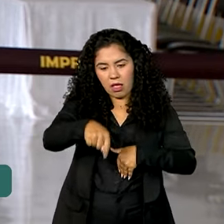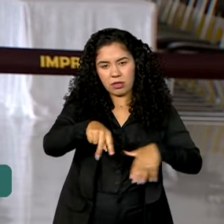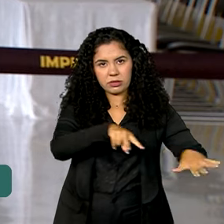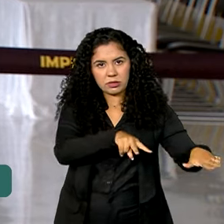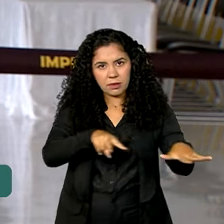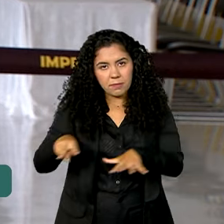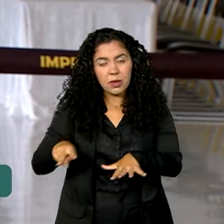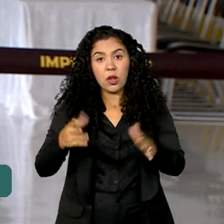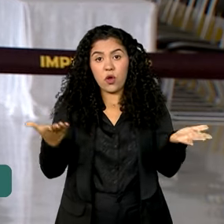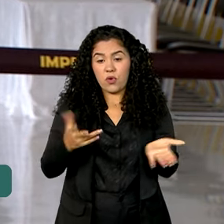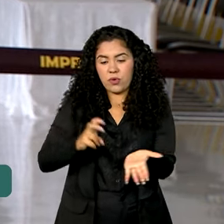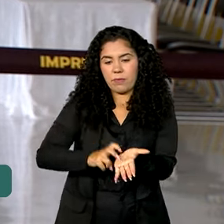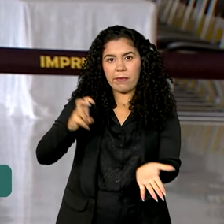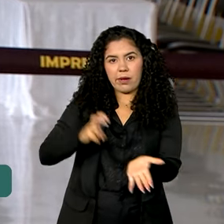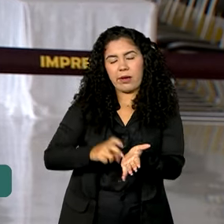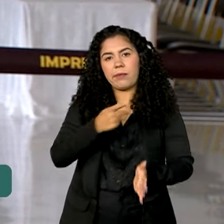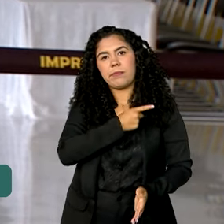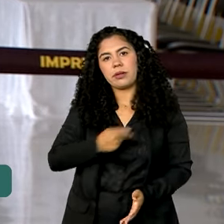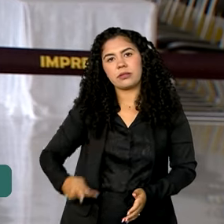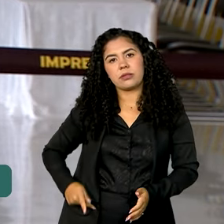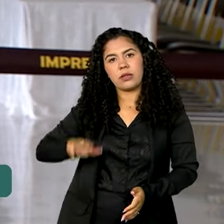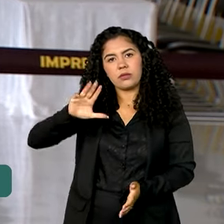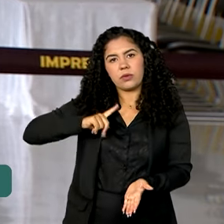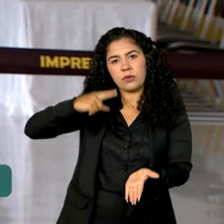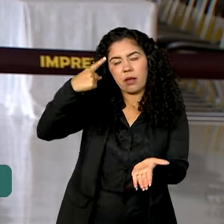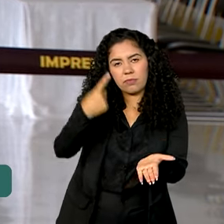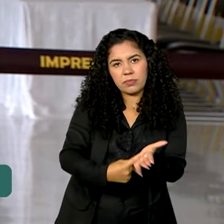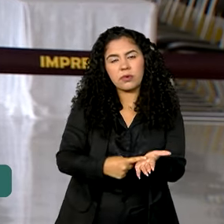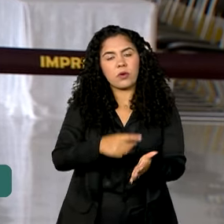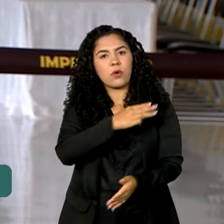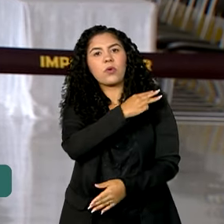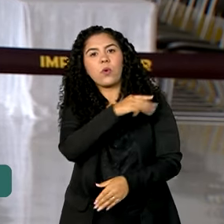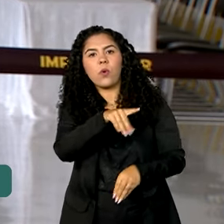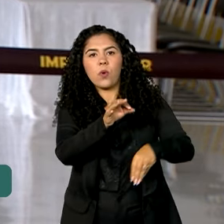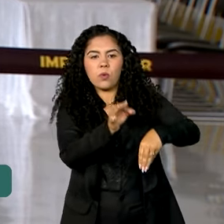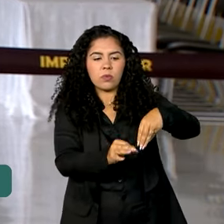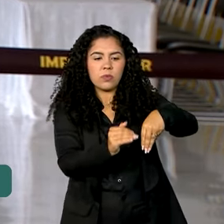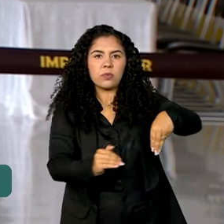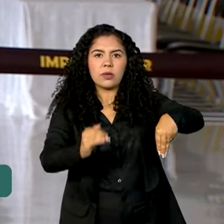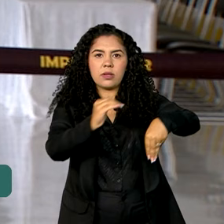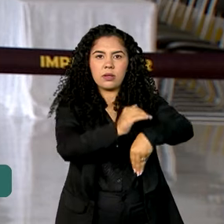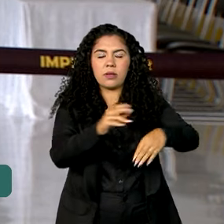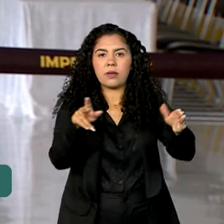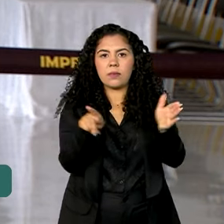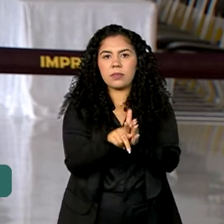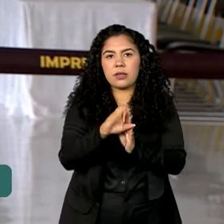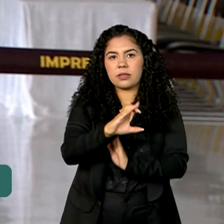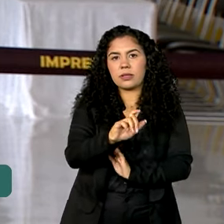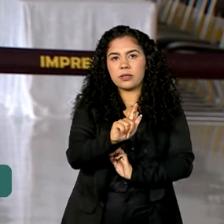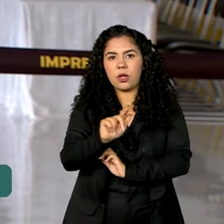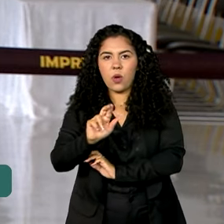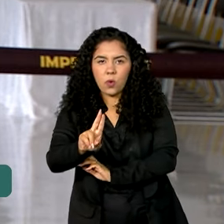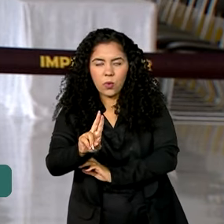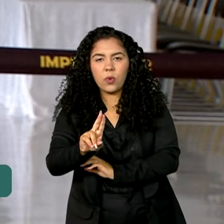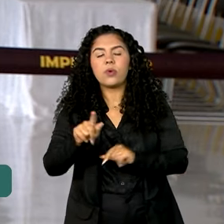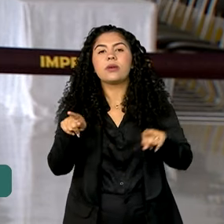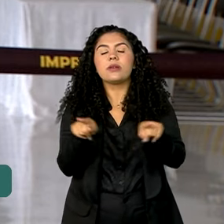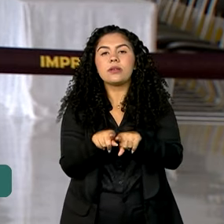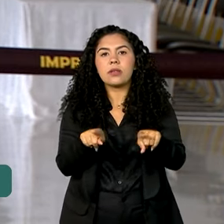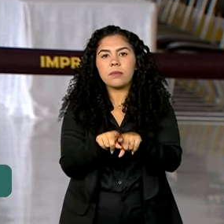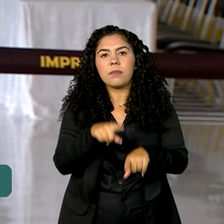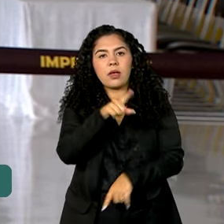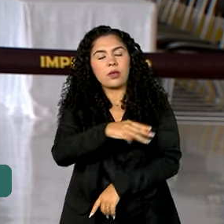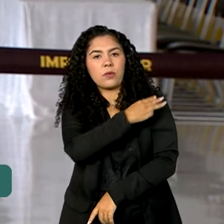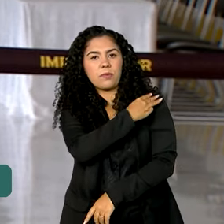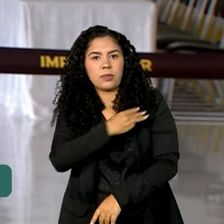Agora, pela manhã, Lula se reúne com o ministro da Controladoria Geral da União, Vinícius de Carvalho, e com o ministro da